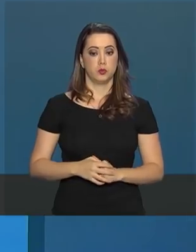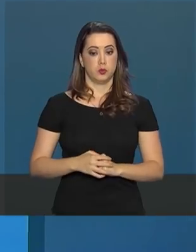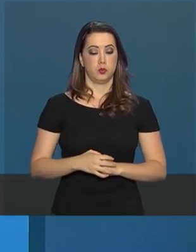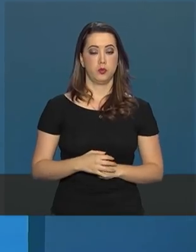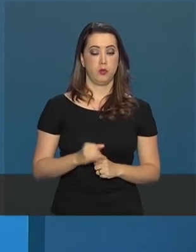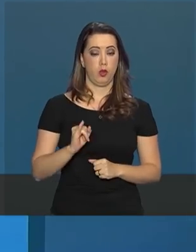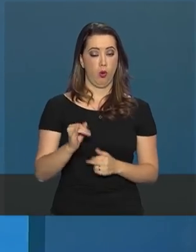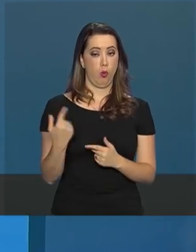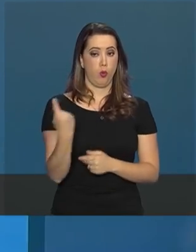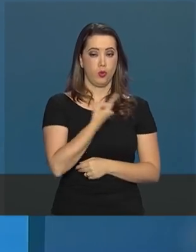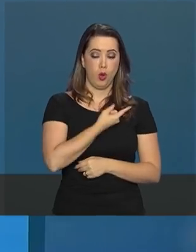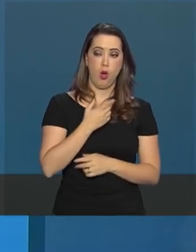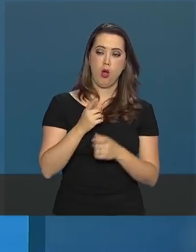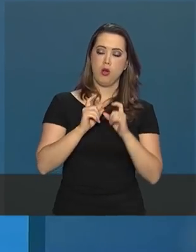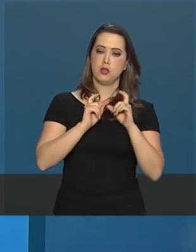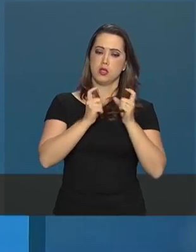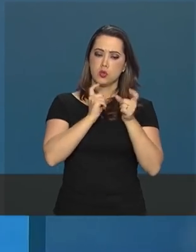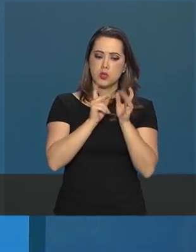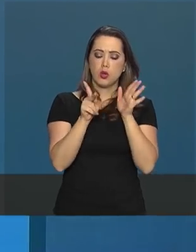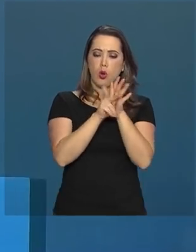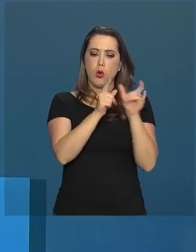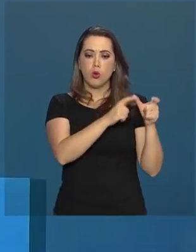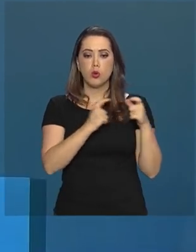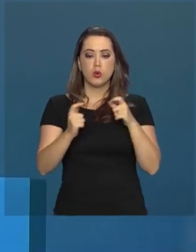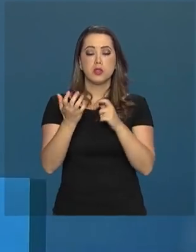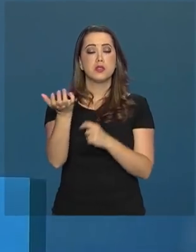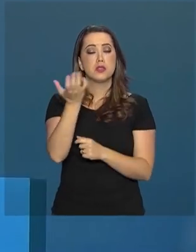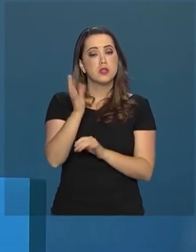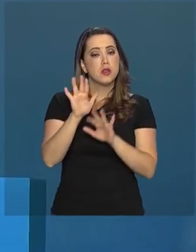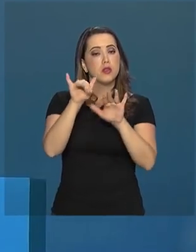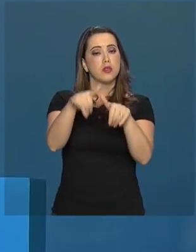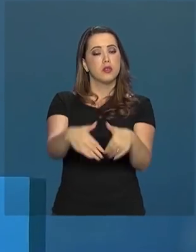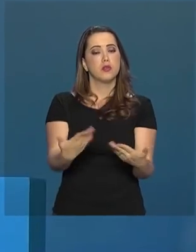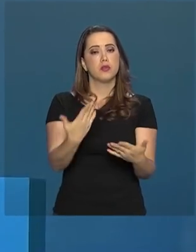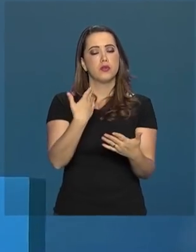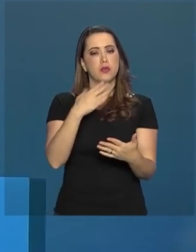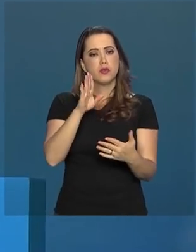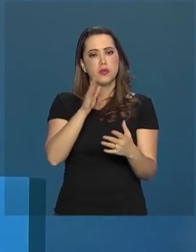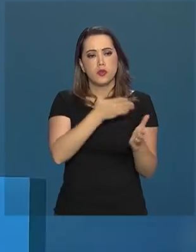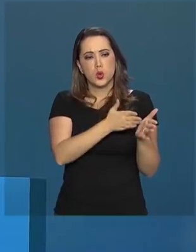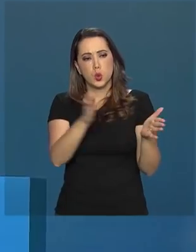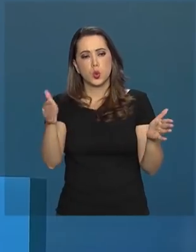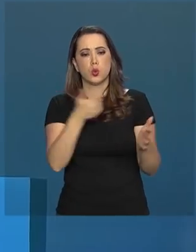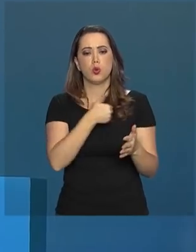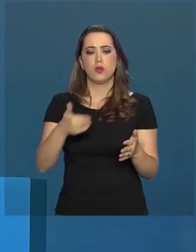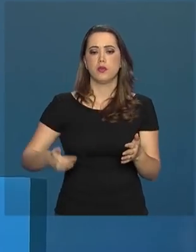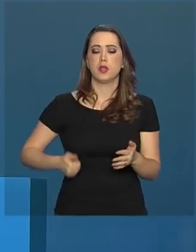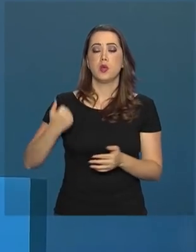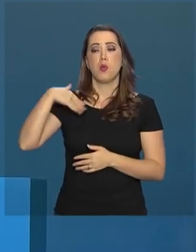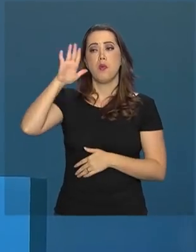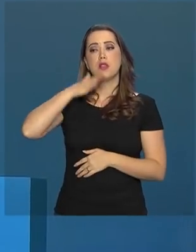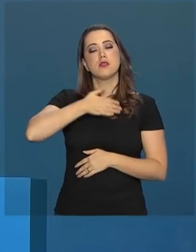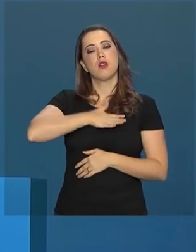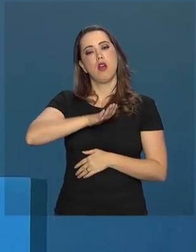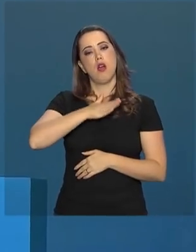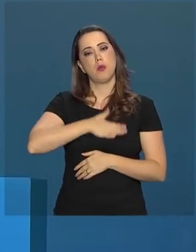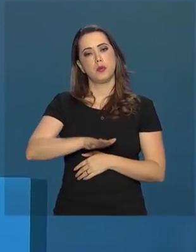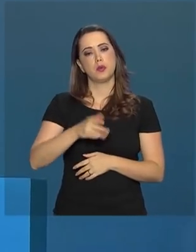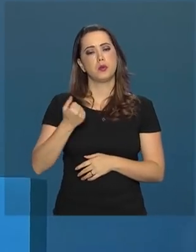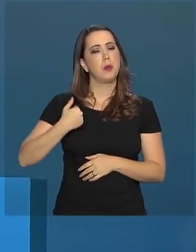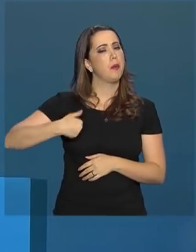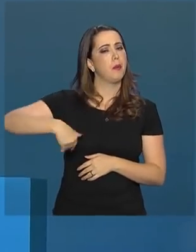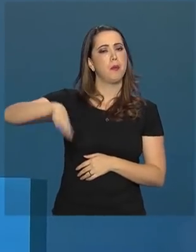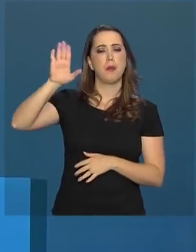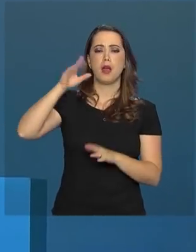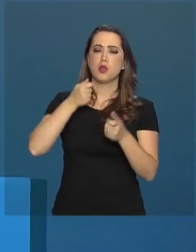públicos, nós quisermos terminar o mandato com um pouco mais de tranquilidade, com um